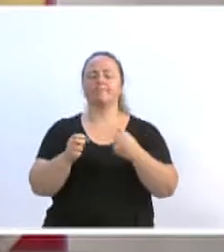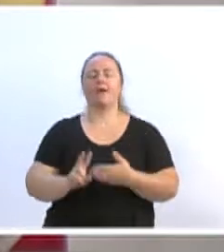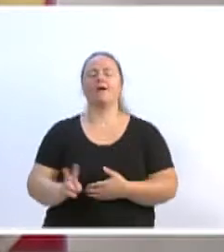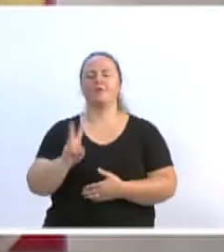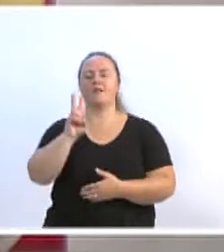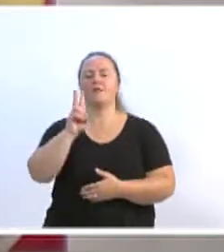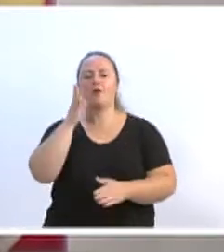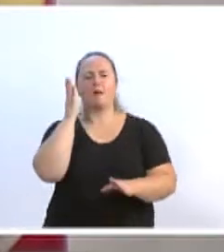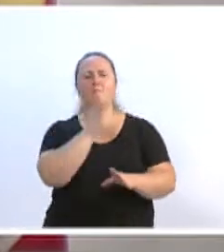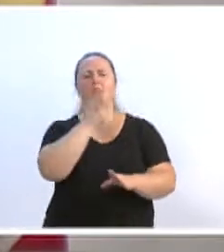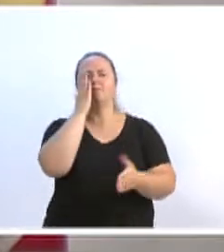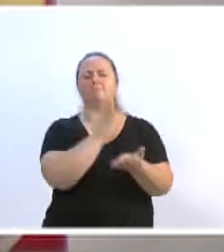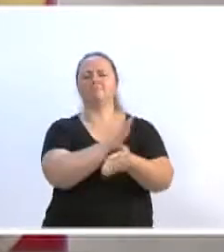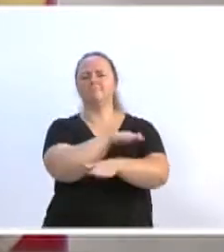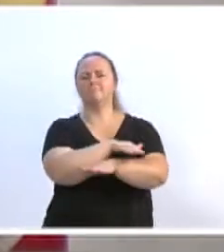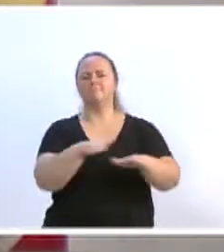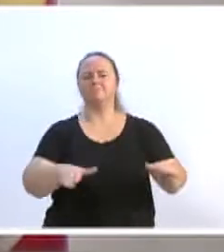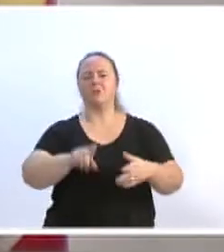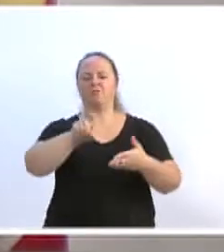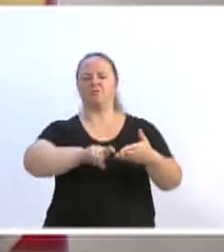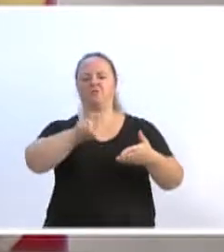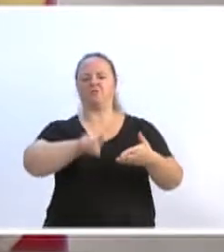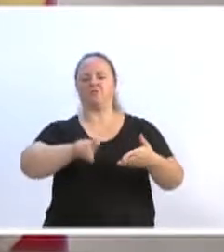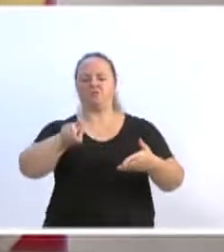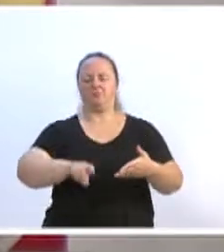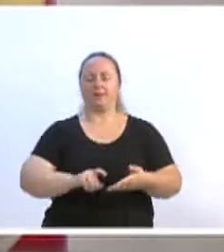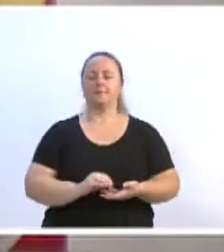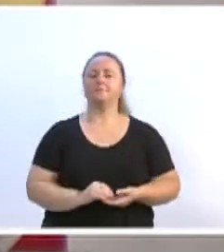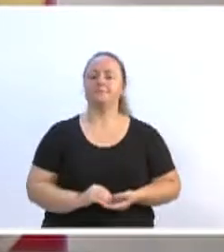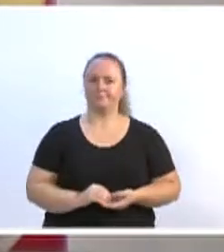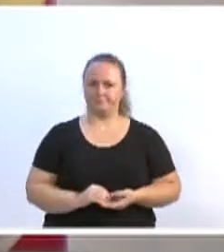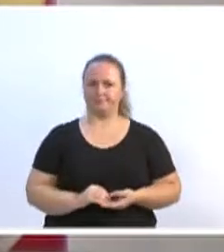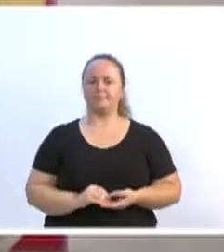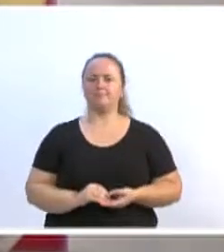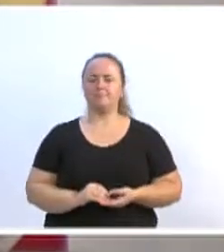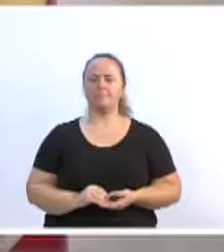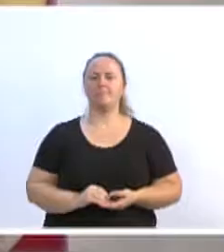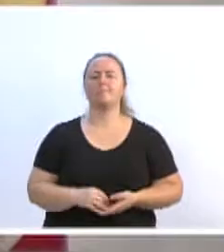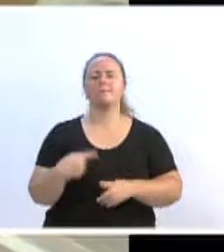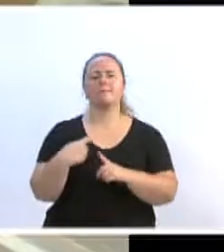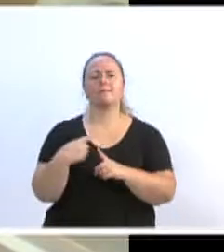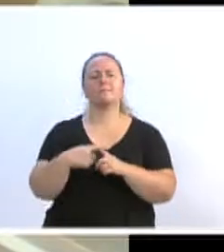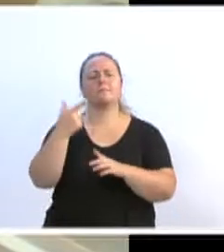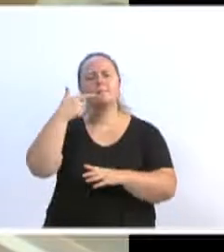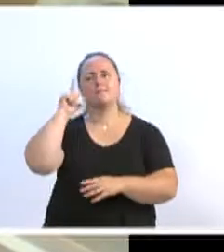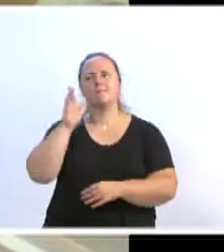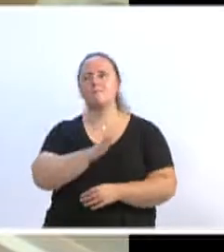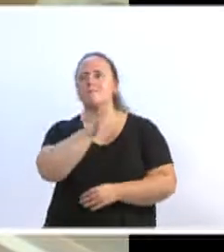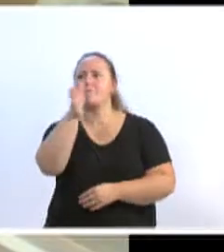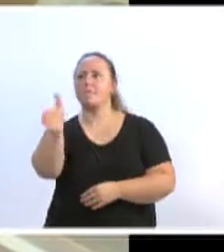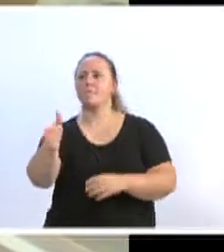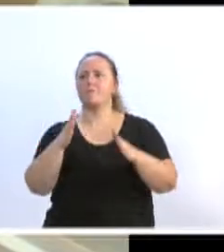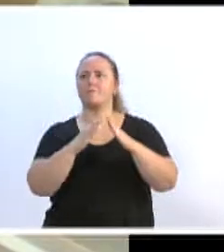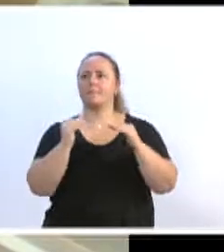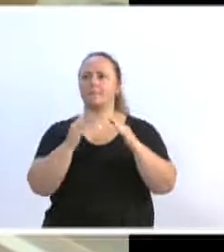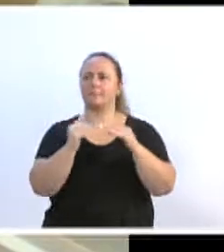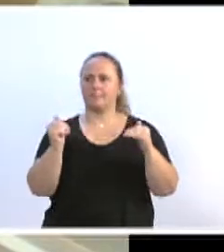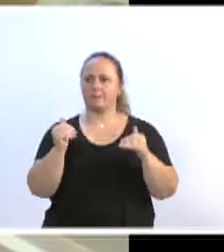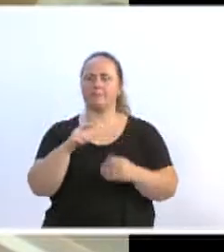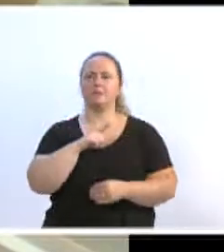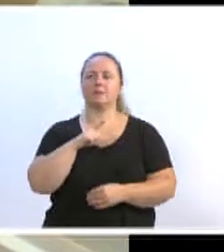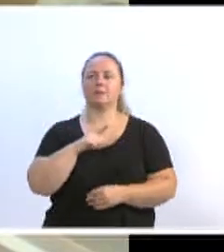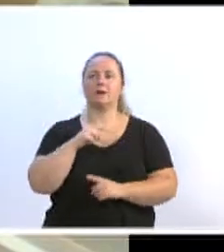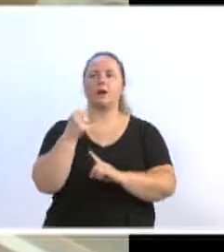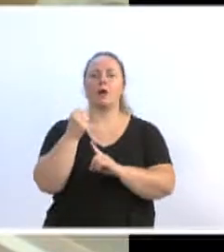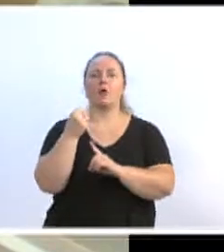cidade. A outra agora, Ari, por gentileza, até para mostrar para as pessoas por que nós estávamos em Brusque ontem, na oitava